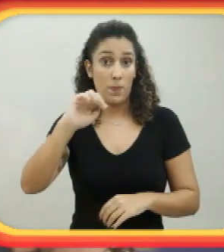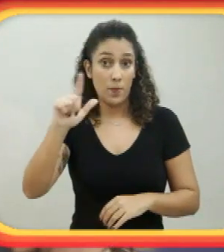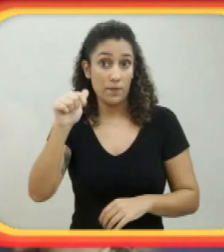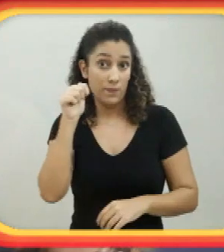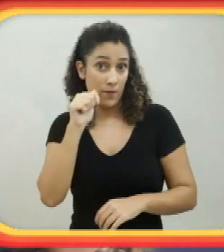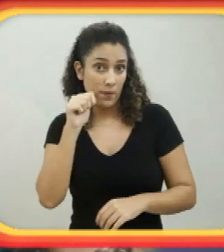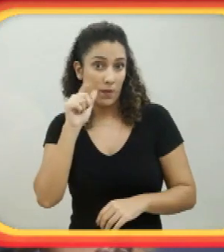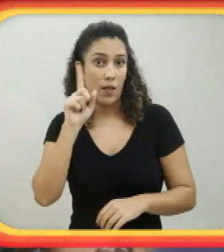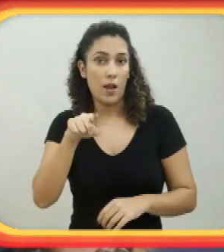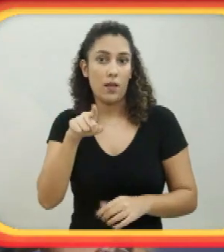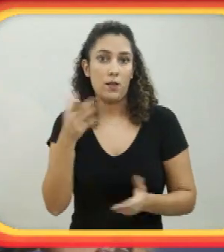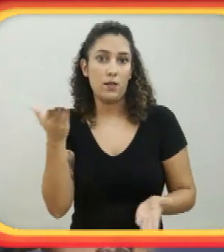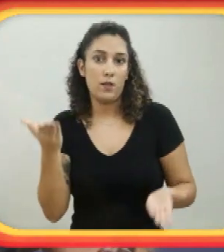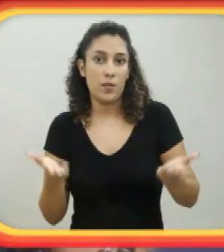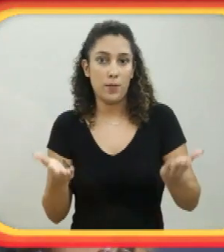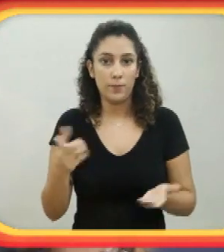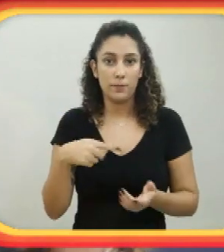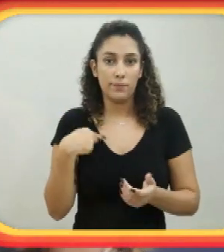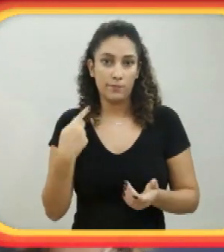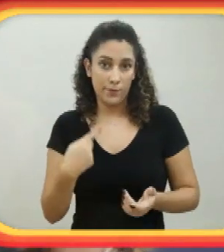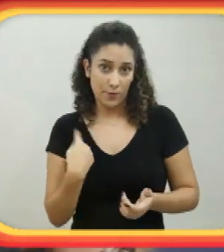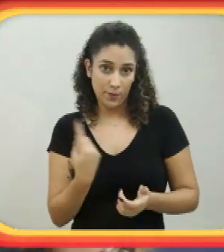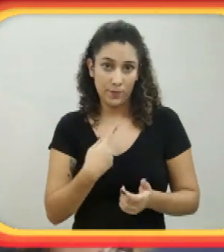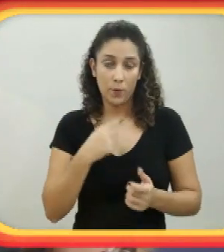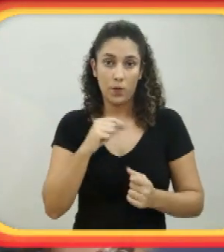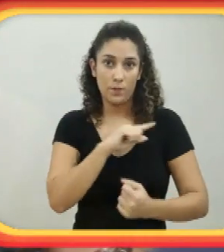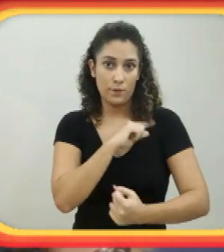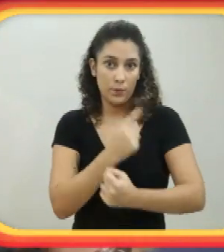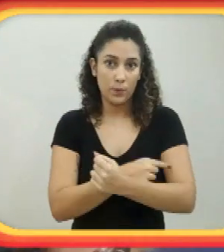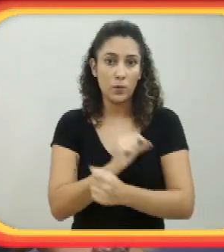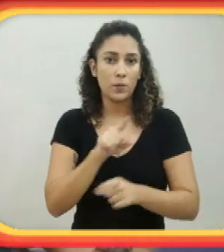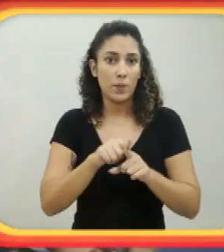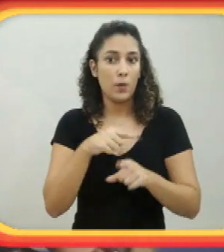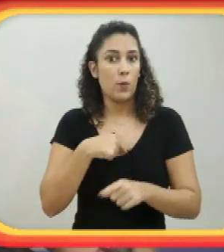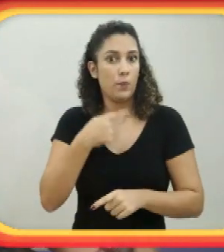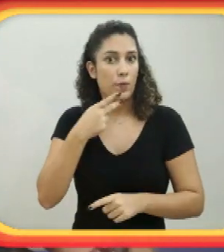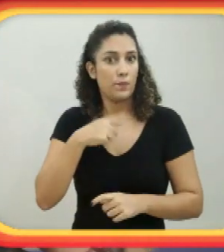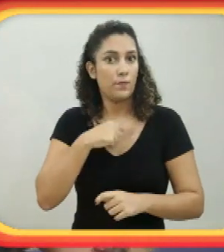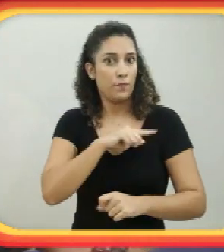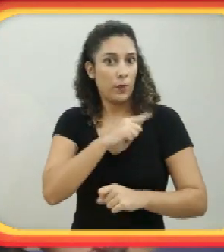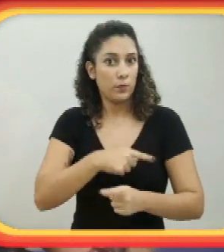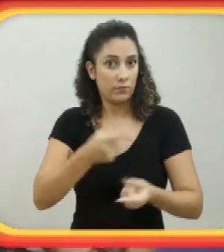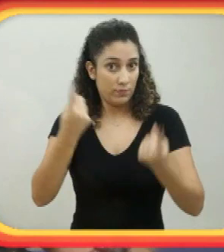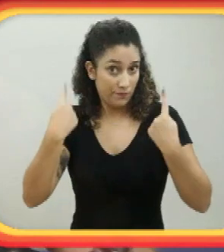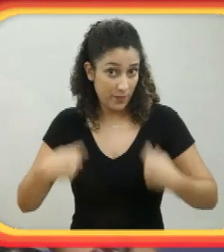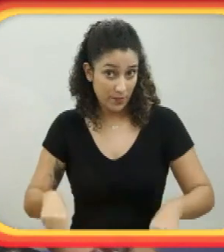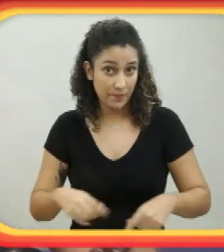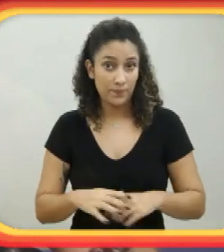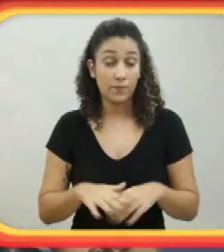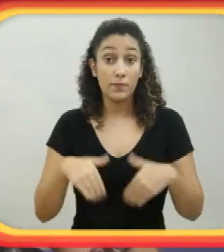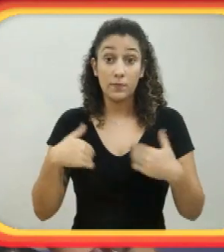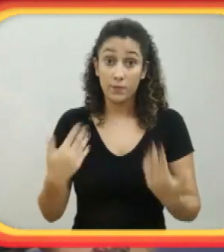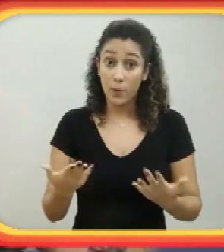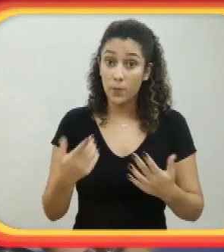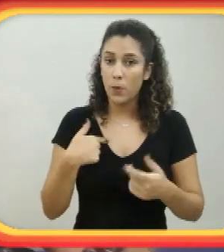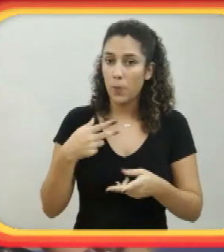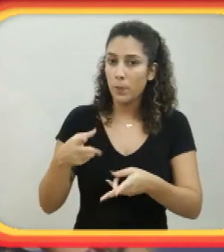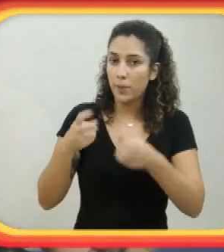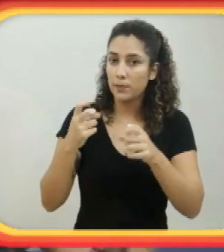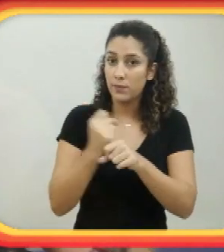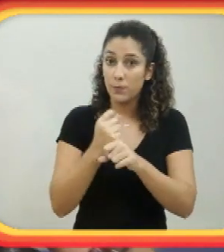nossas adversárias também são muito fortes. Eu falo forte taticamente,